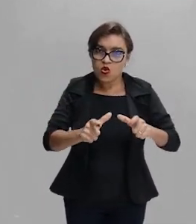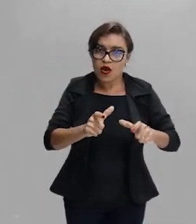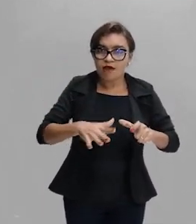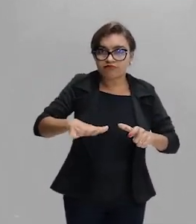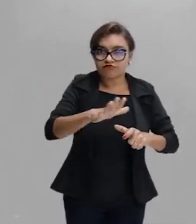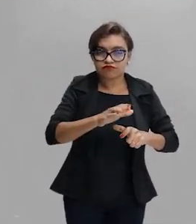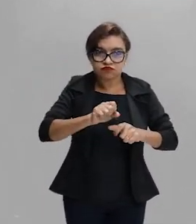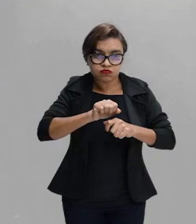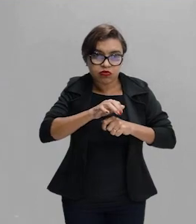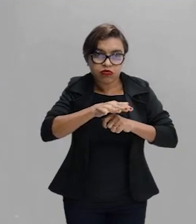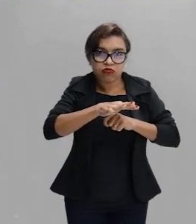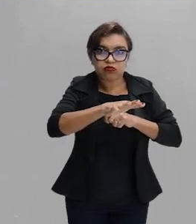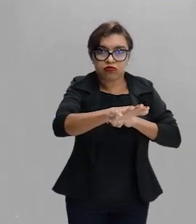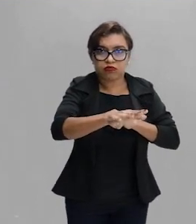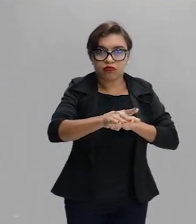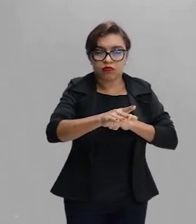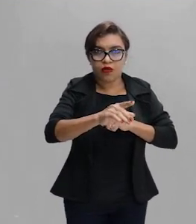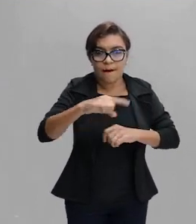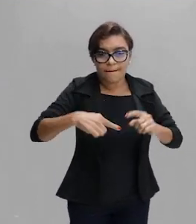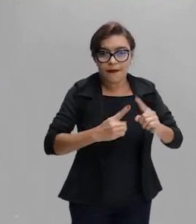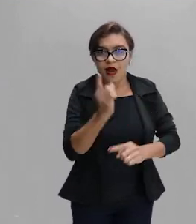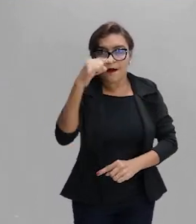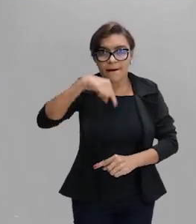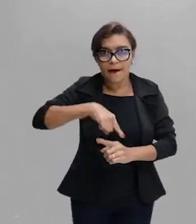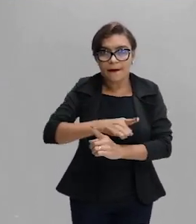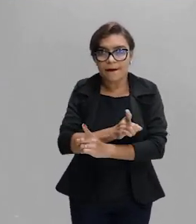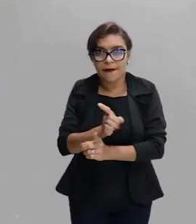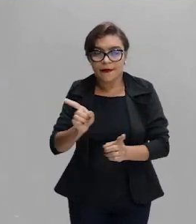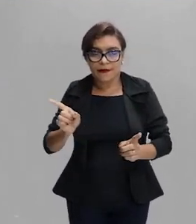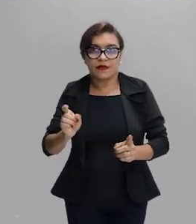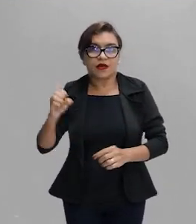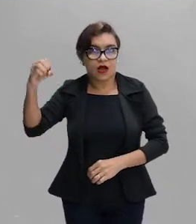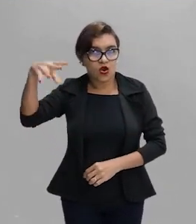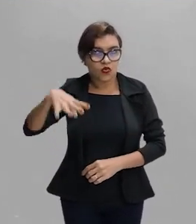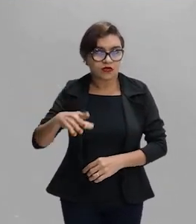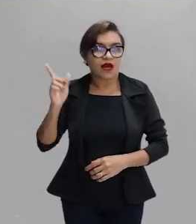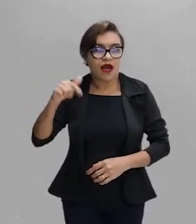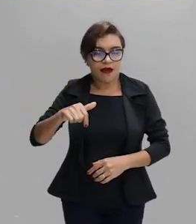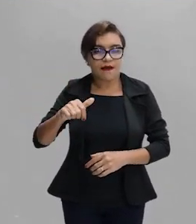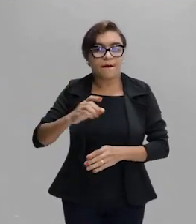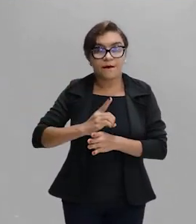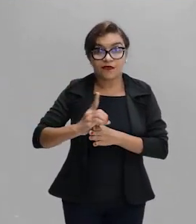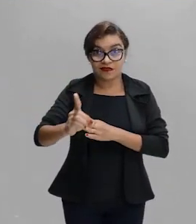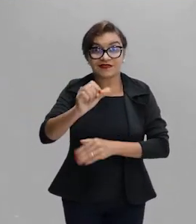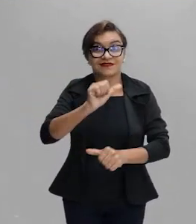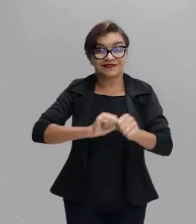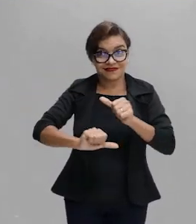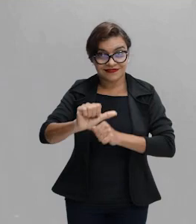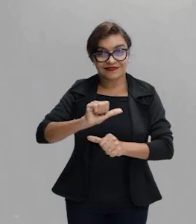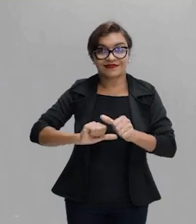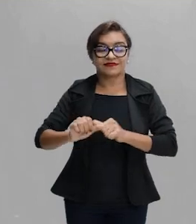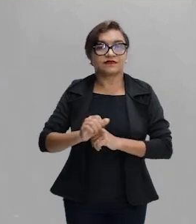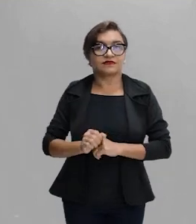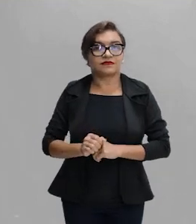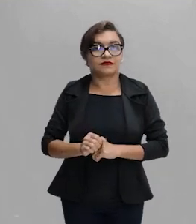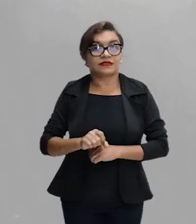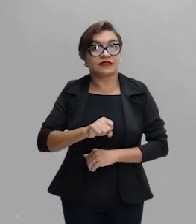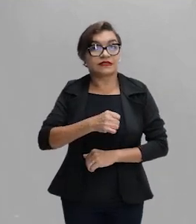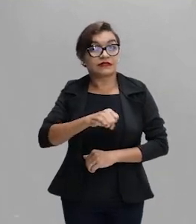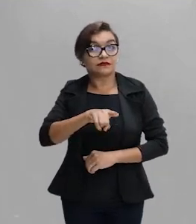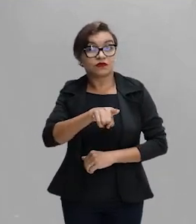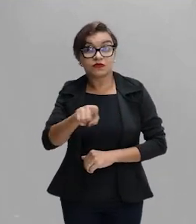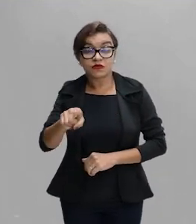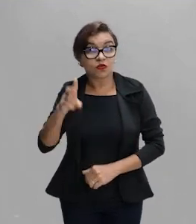Então, isso que nós caracterizamos como refração. Para quem não lembra,